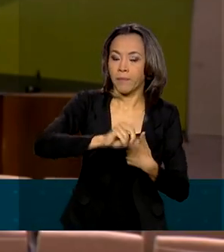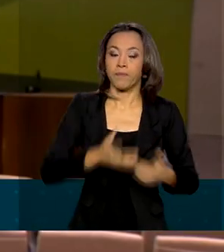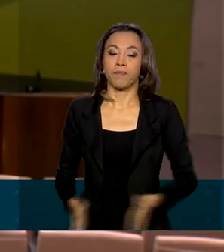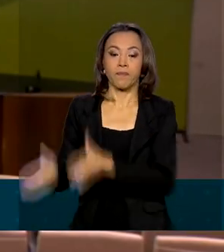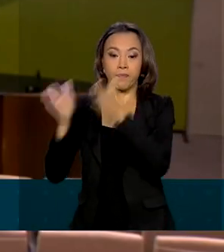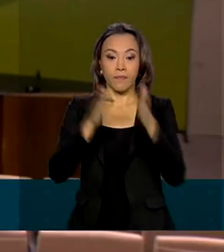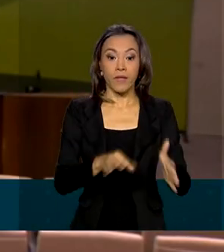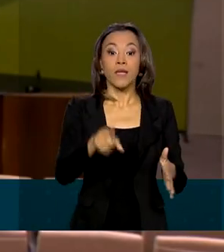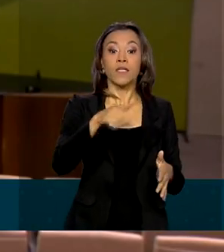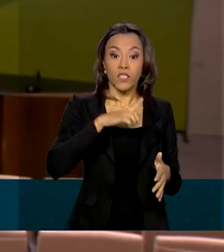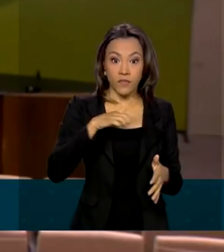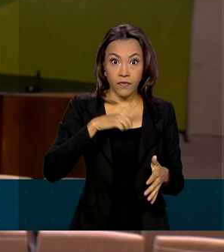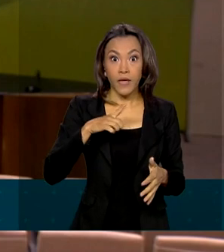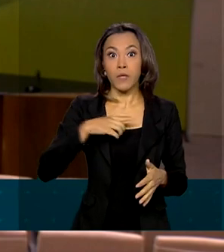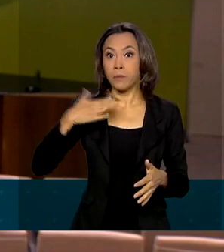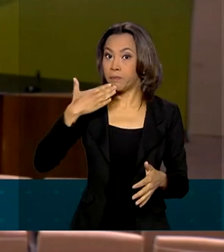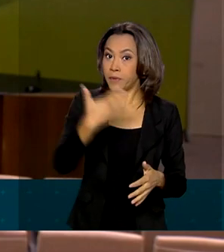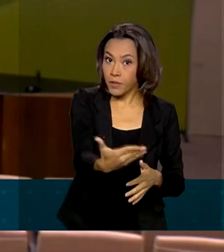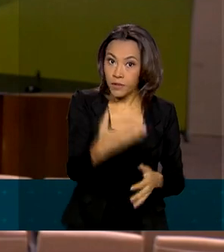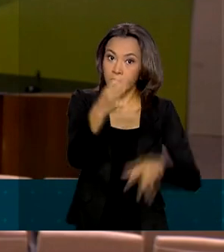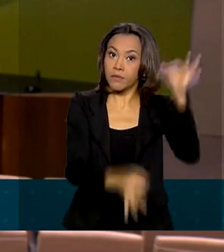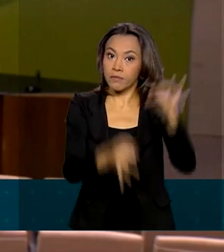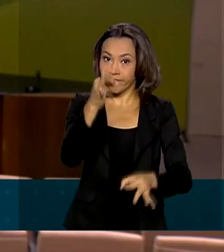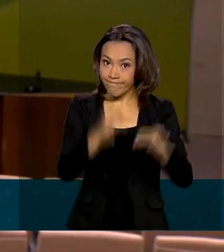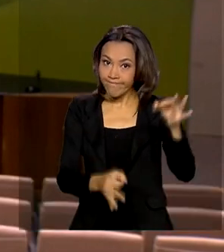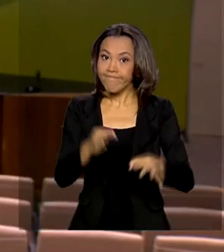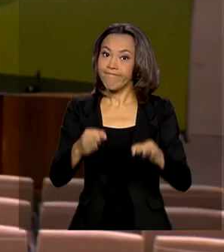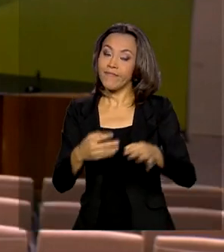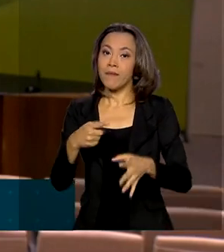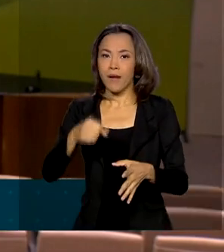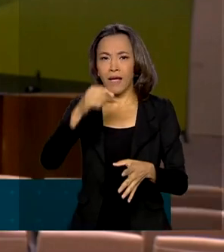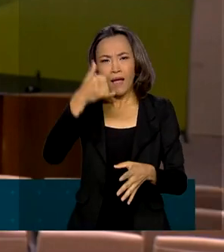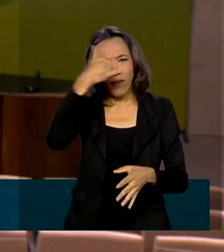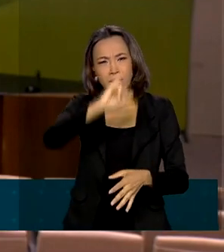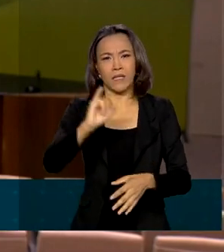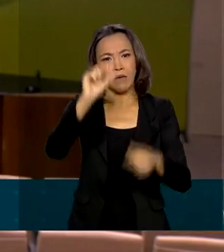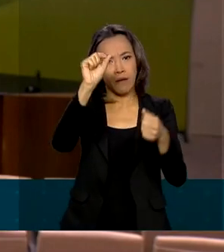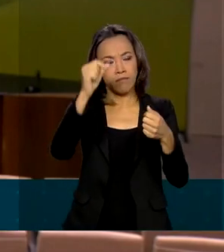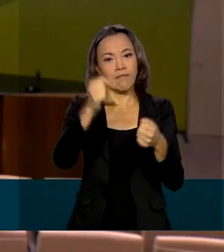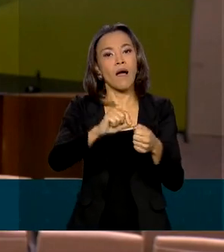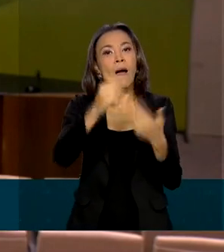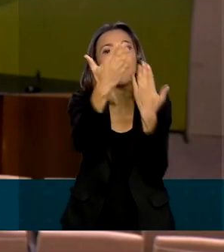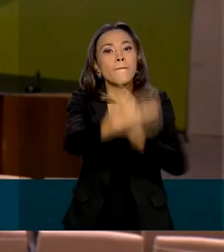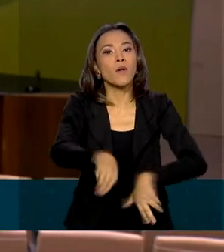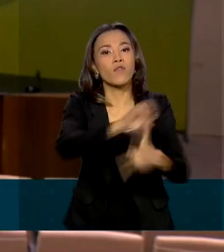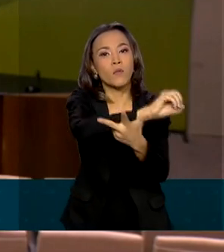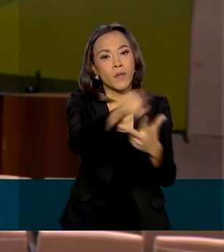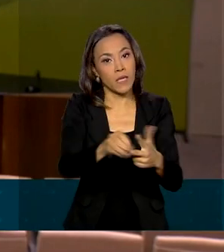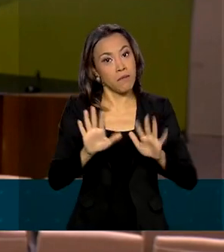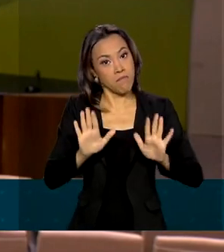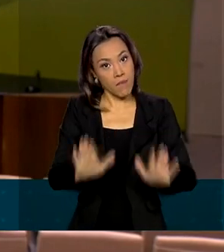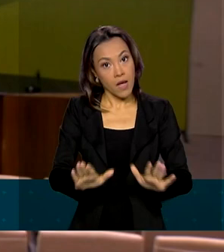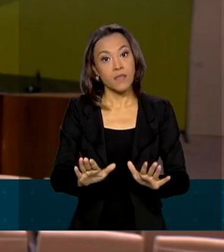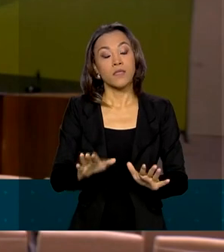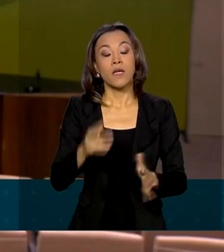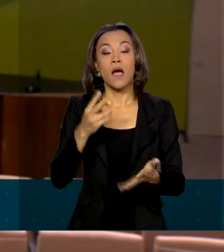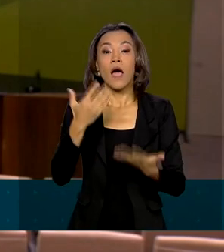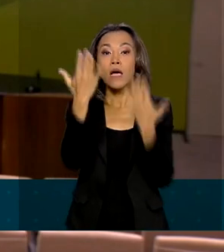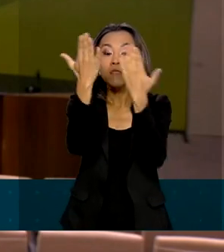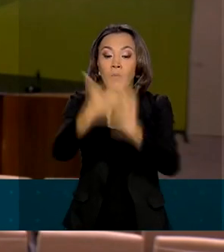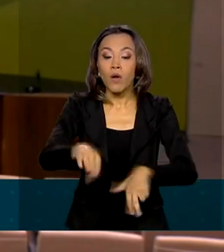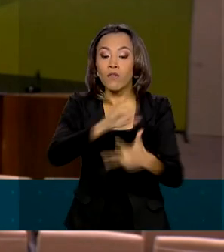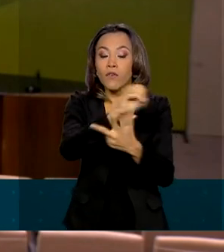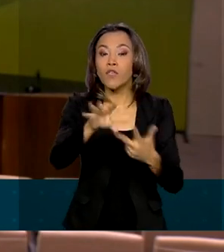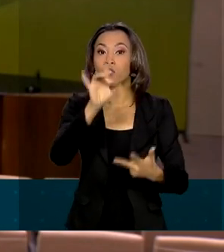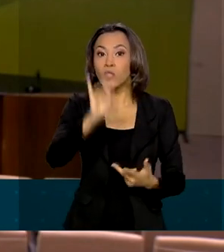tentaram impedir a aplicação das provas do Enem a partir desse fim de semana. Mas as provas foram adiadas mesmo apenas